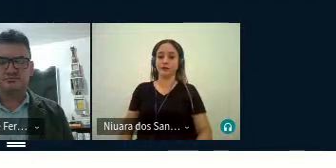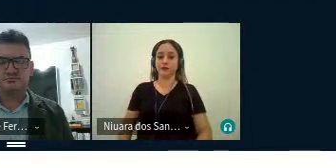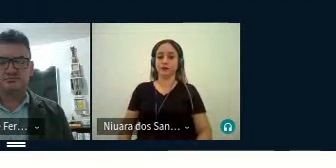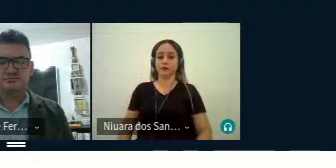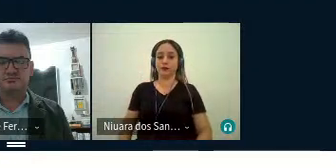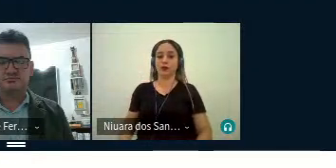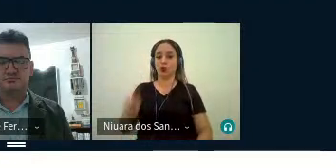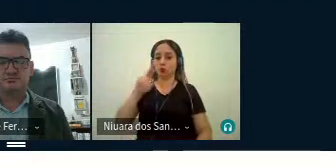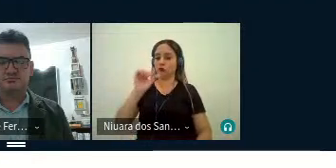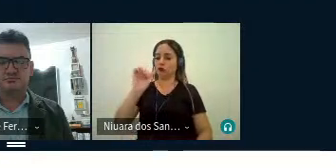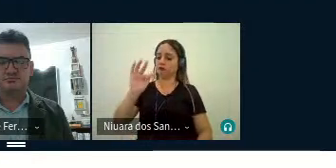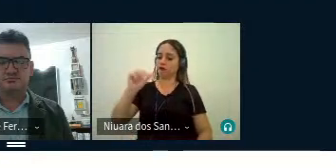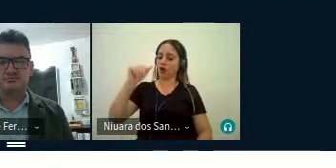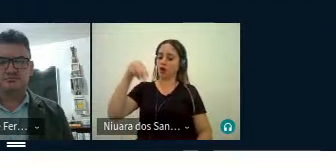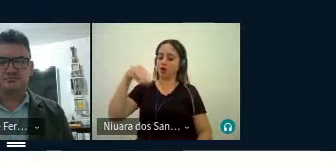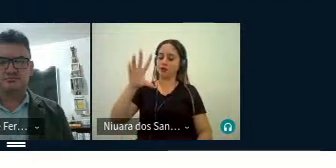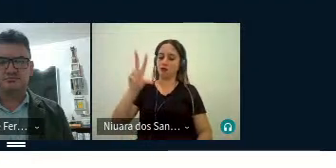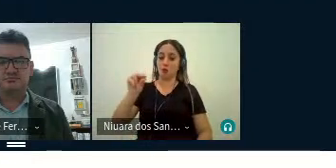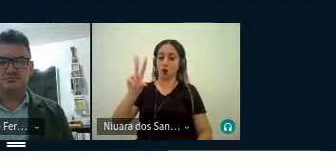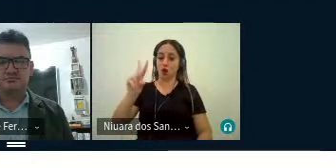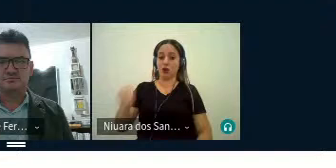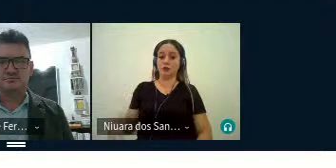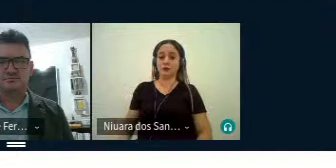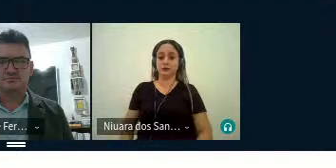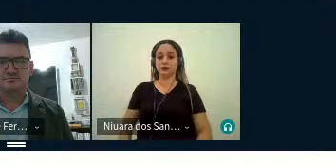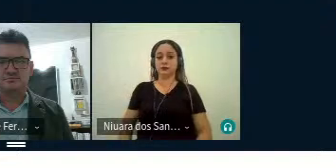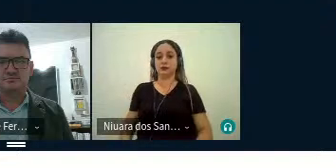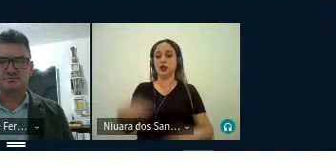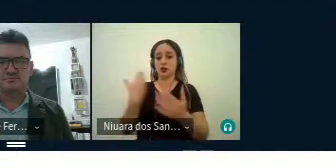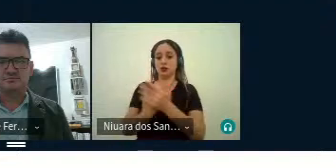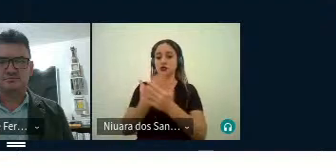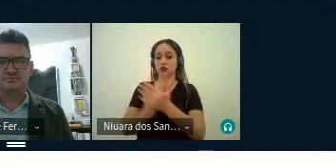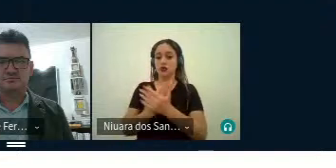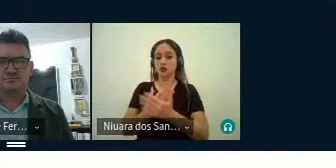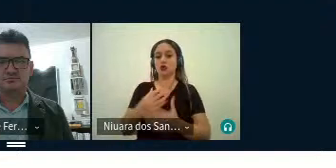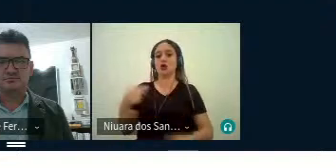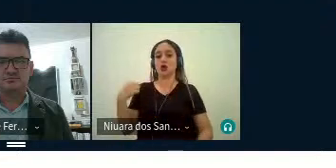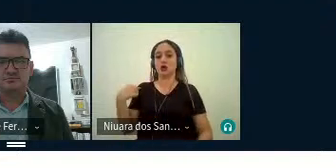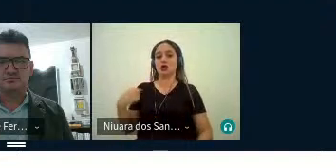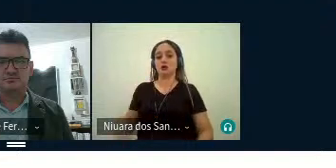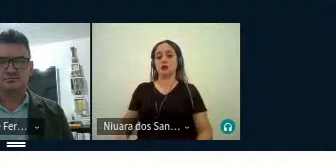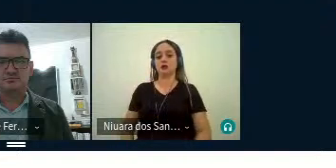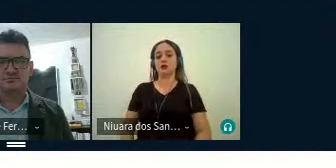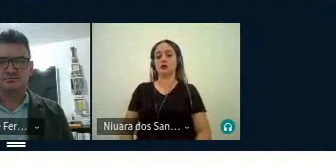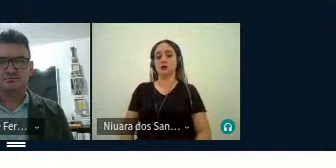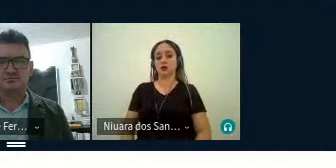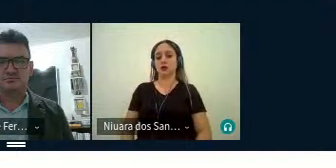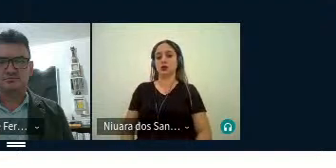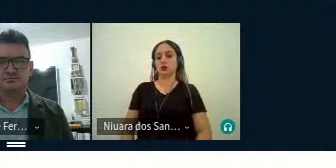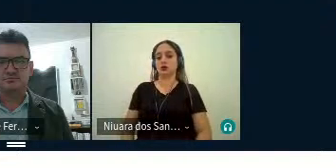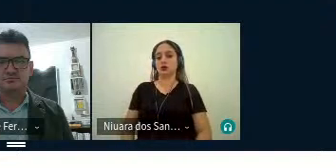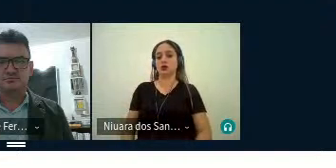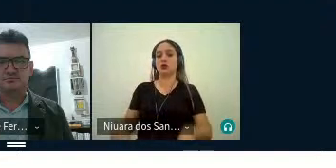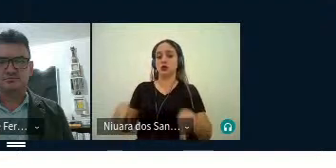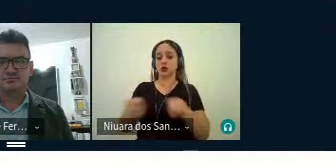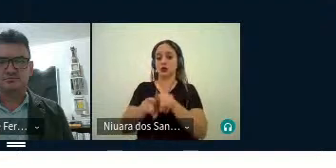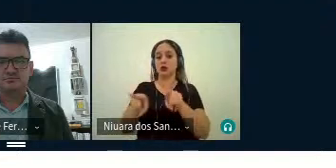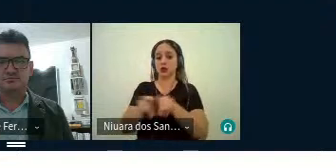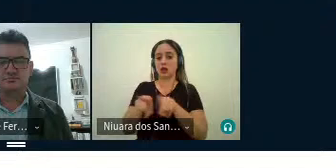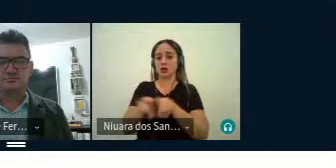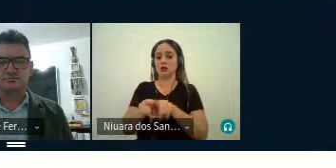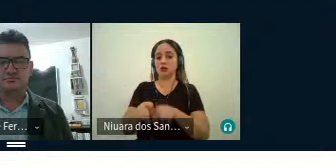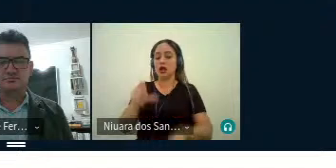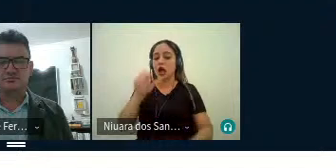UFAM. Coordena um grupo de pesquisa, estudos de raicai, lirismo, raicais e campo